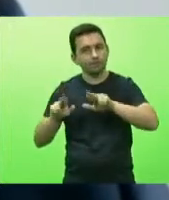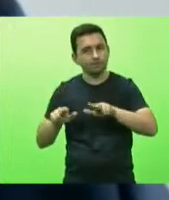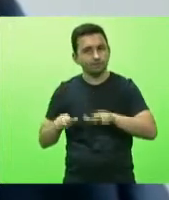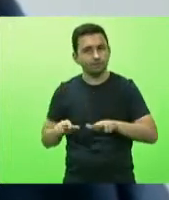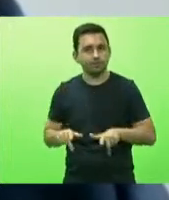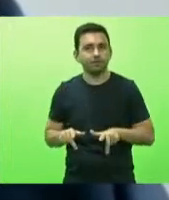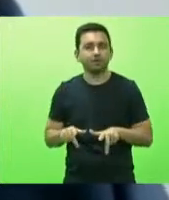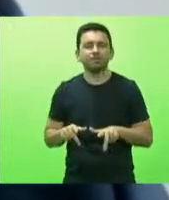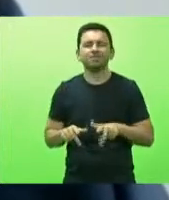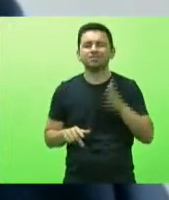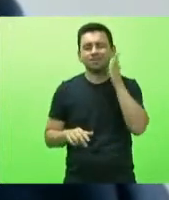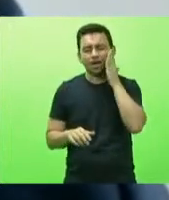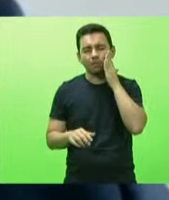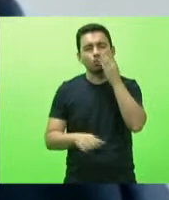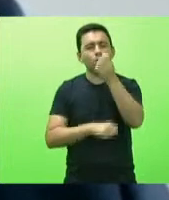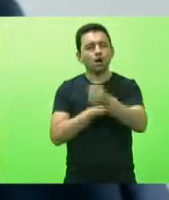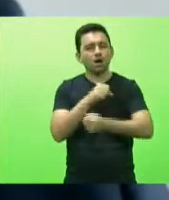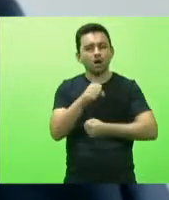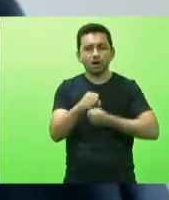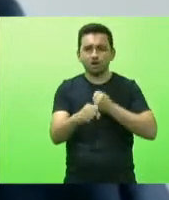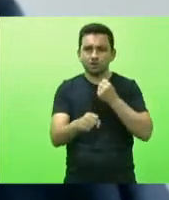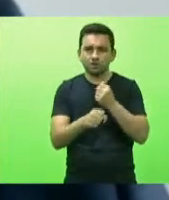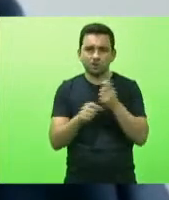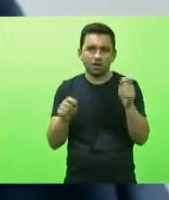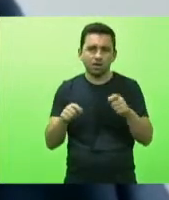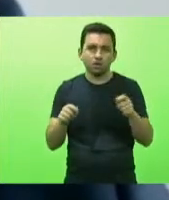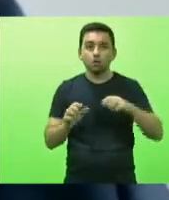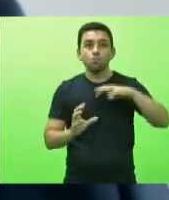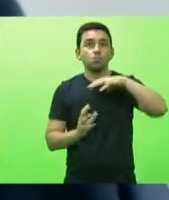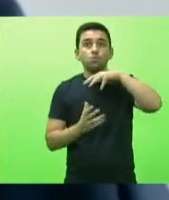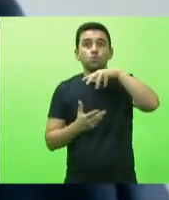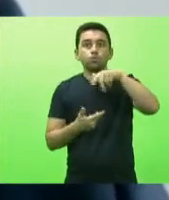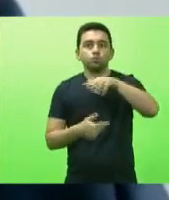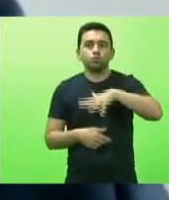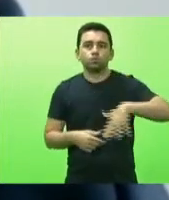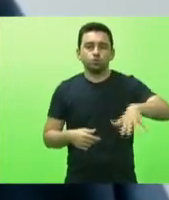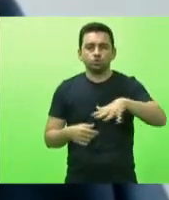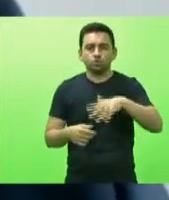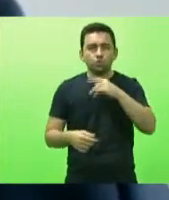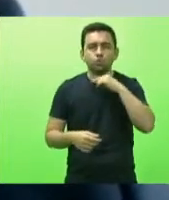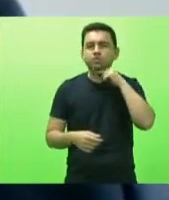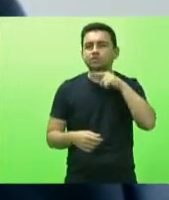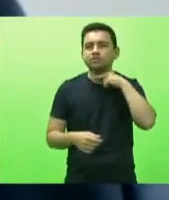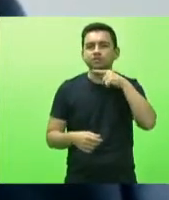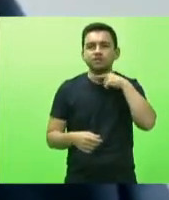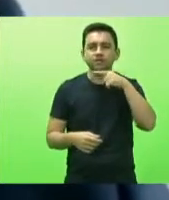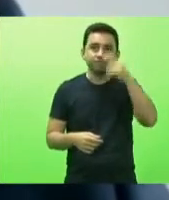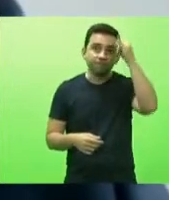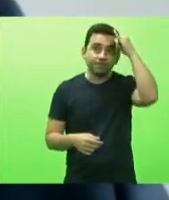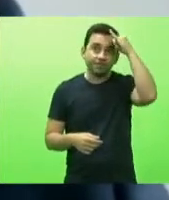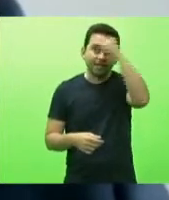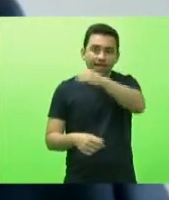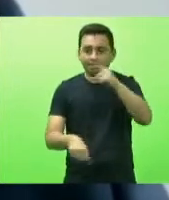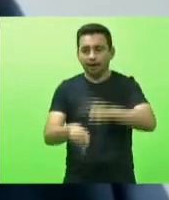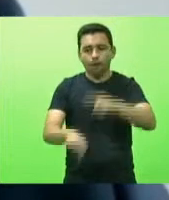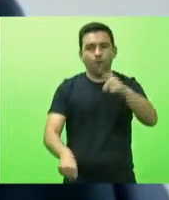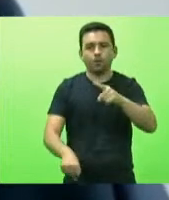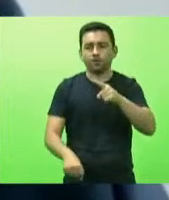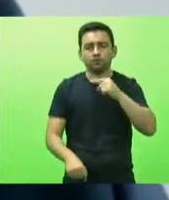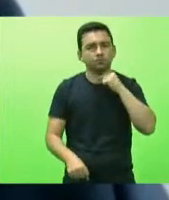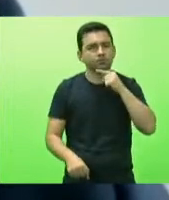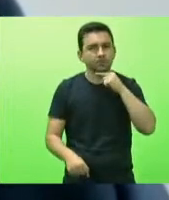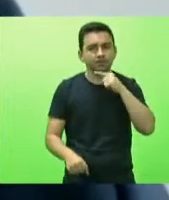vai durar o ano todo a vacina em nenhum lugar do mundo imuniza a sociedade de forma imediata as regras